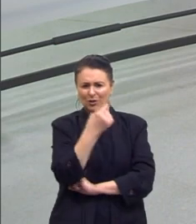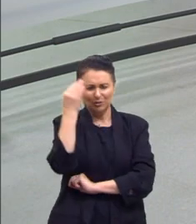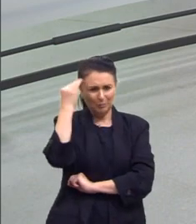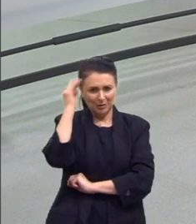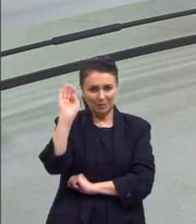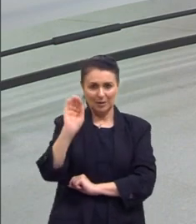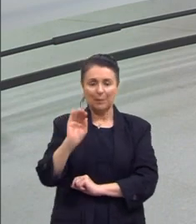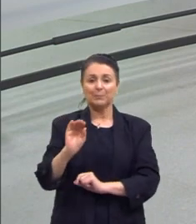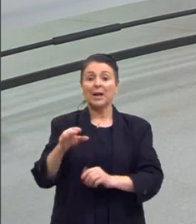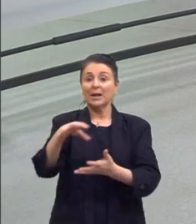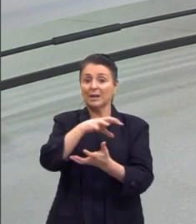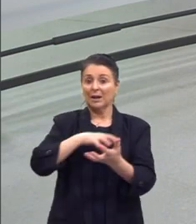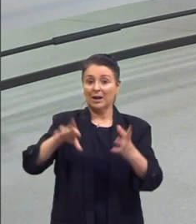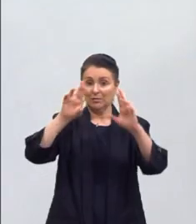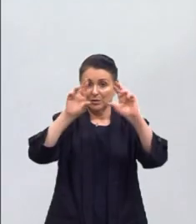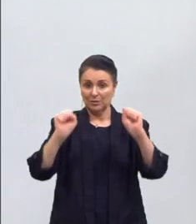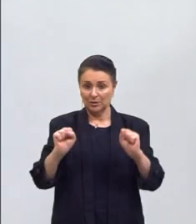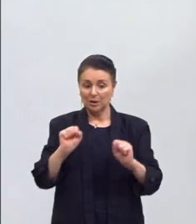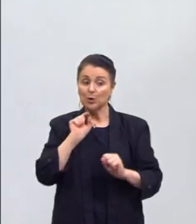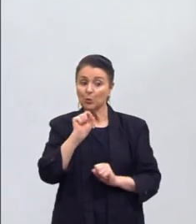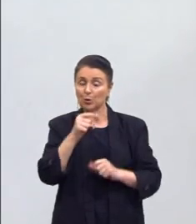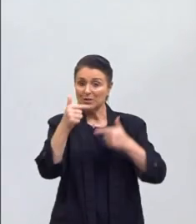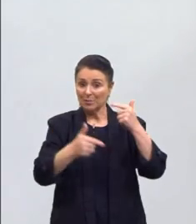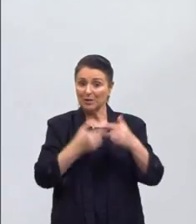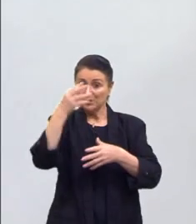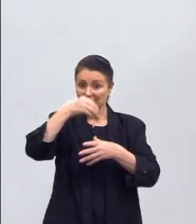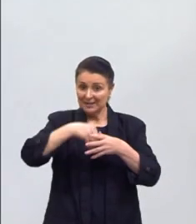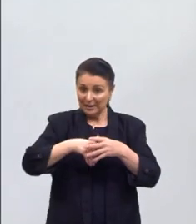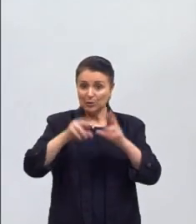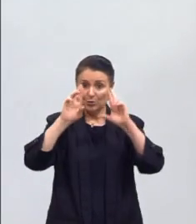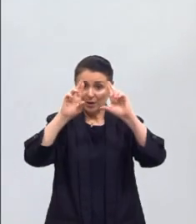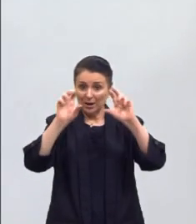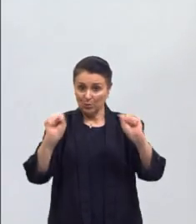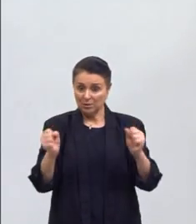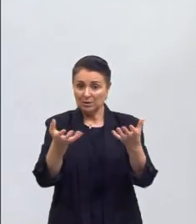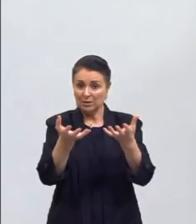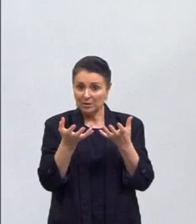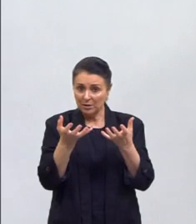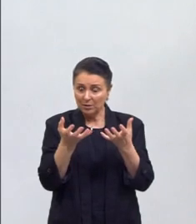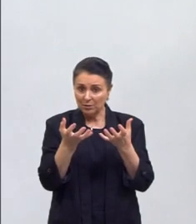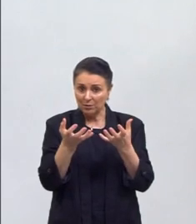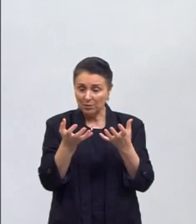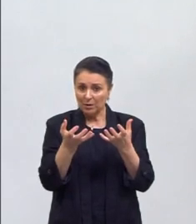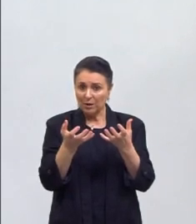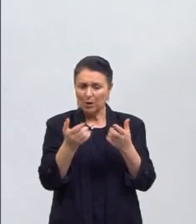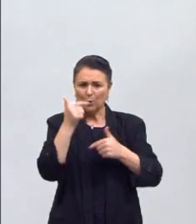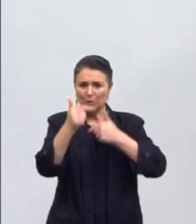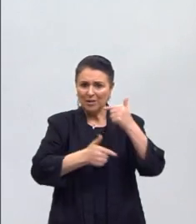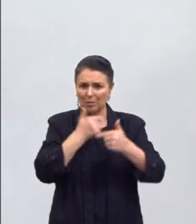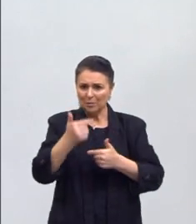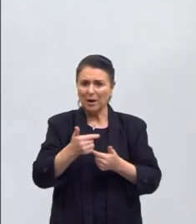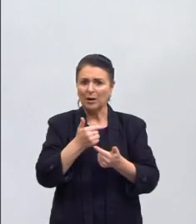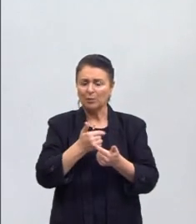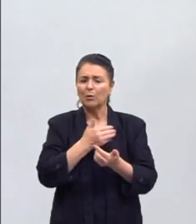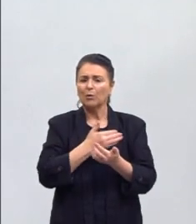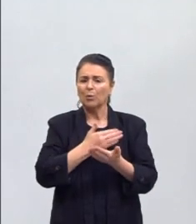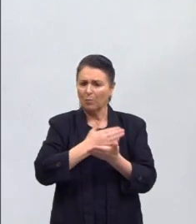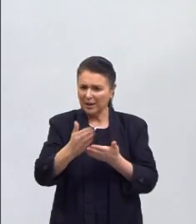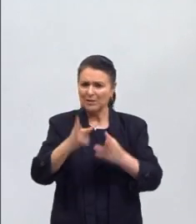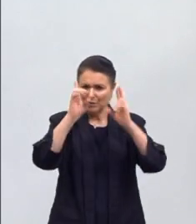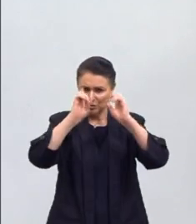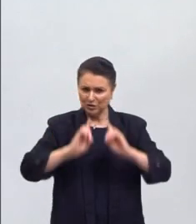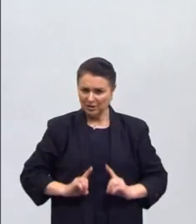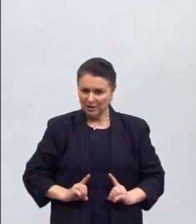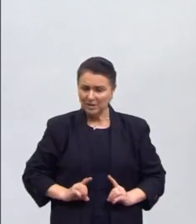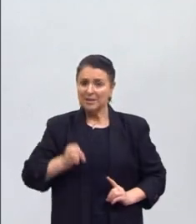Revolução Russa e no que os trabalhadores pretendiam naquele momento, eles estavam dizendo o quê? Que o trabalho só vai dar dignidade quando